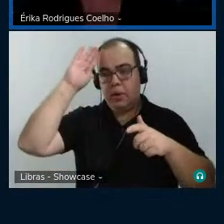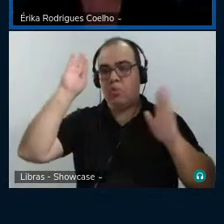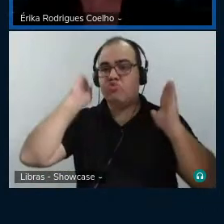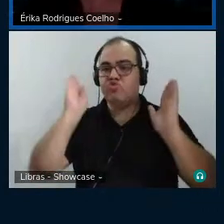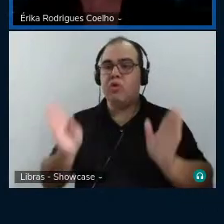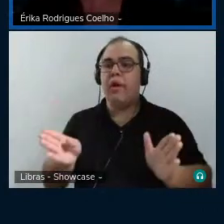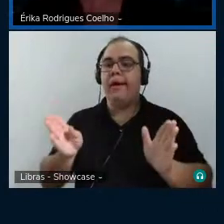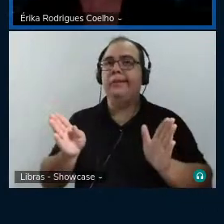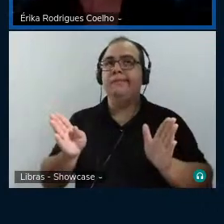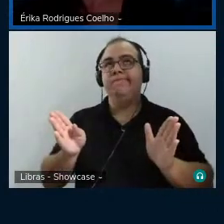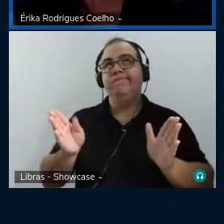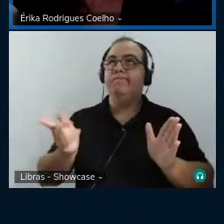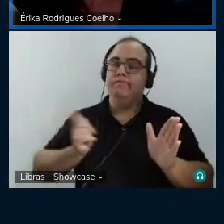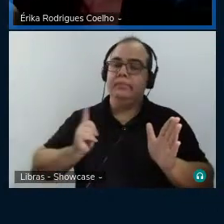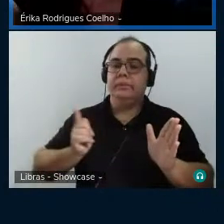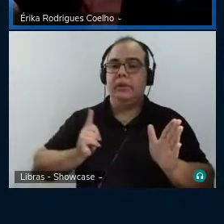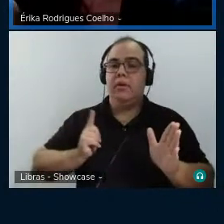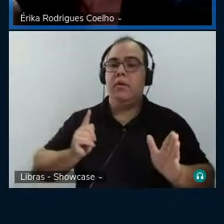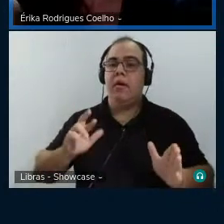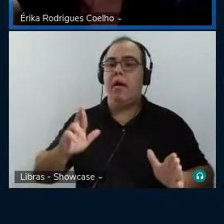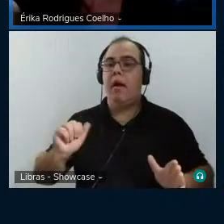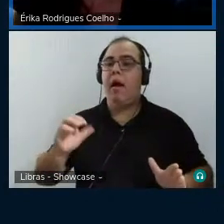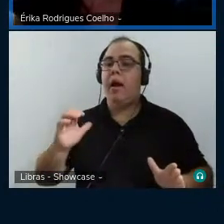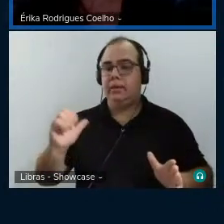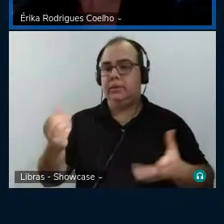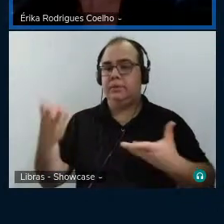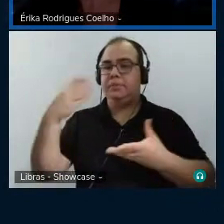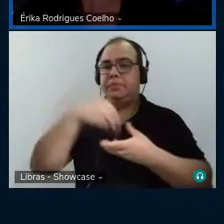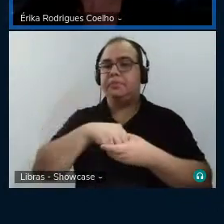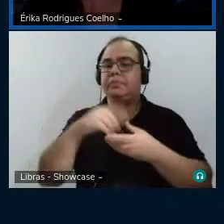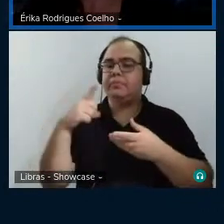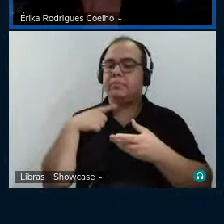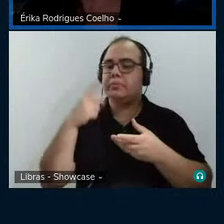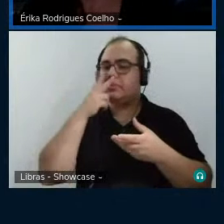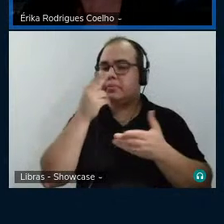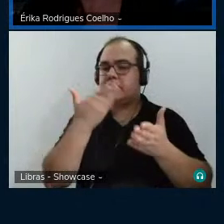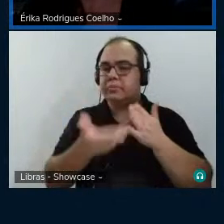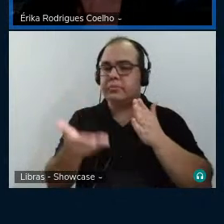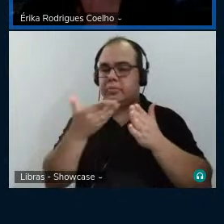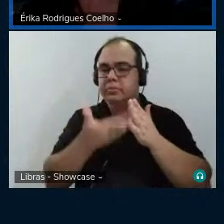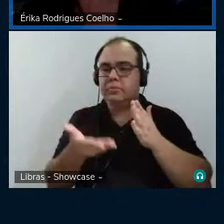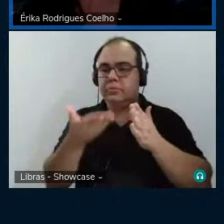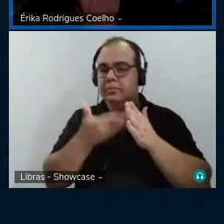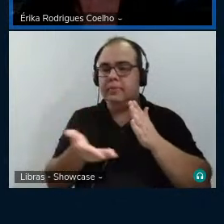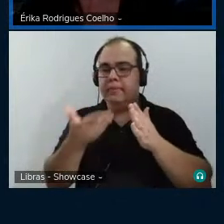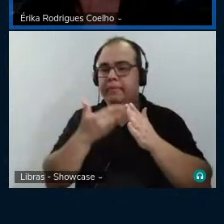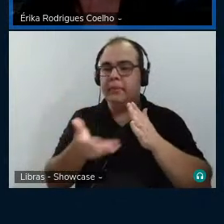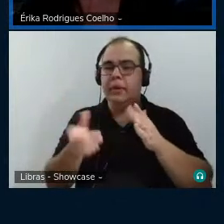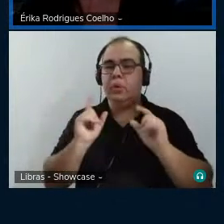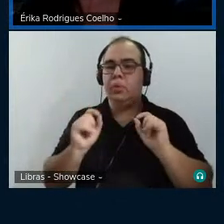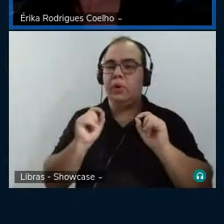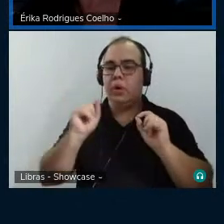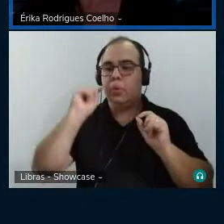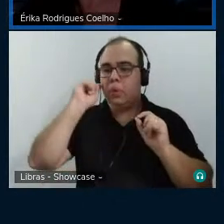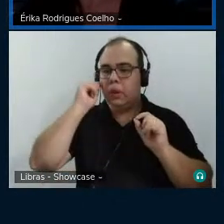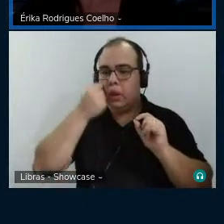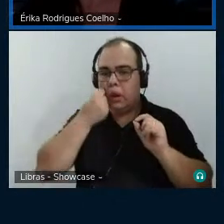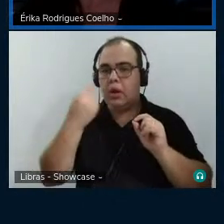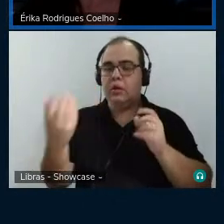racializado, há uma perda do processo de inclusão do negro em andamento.